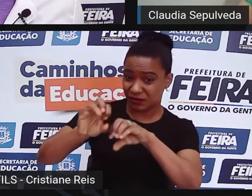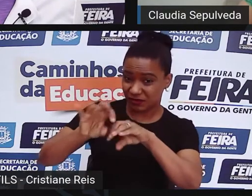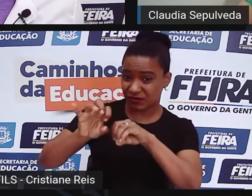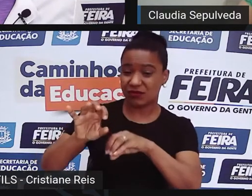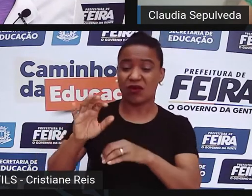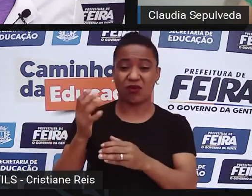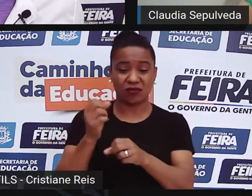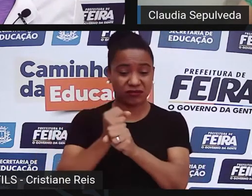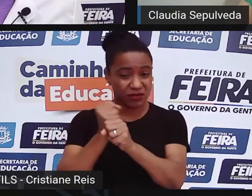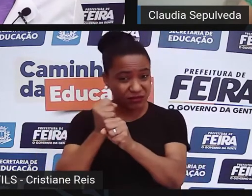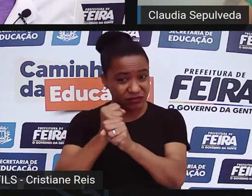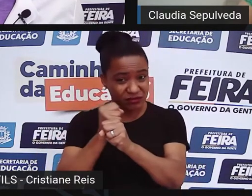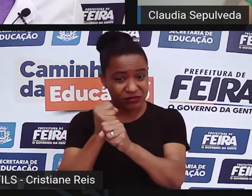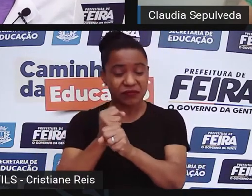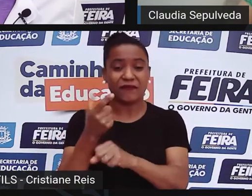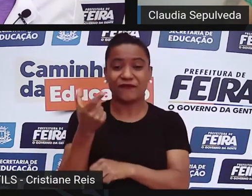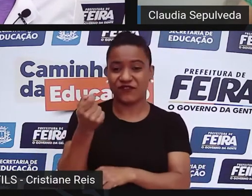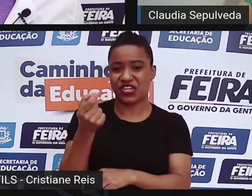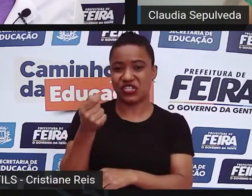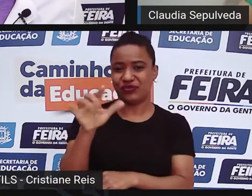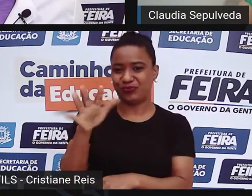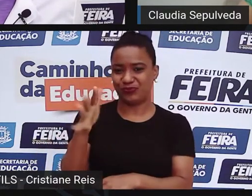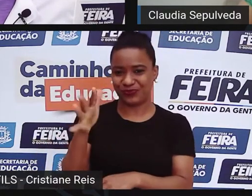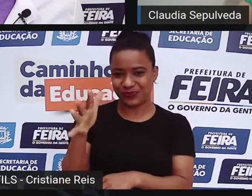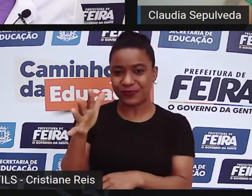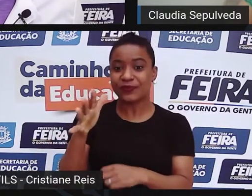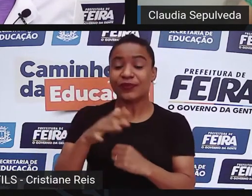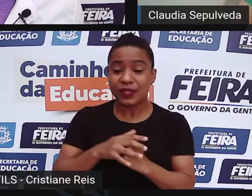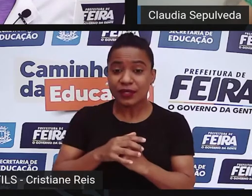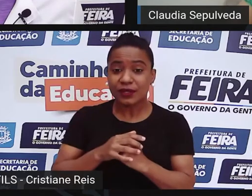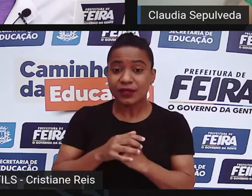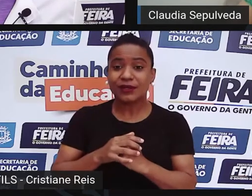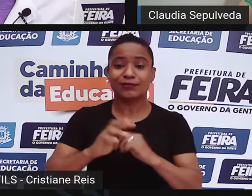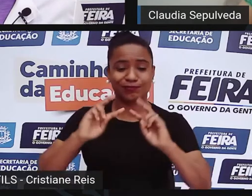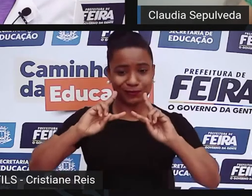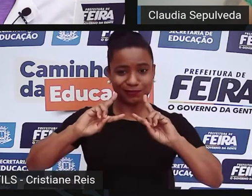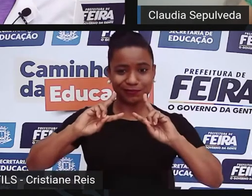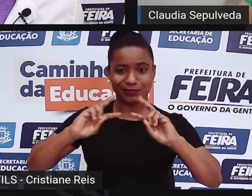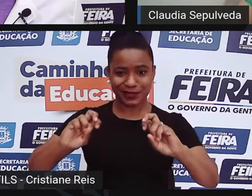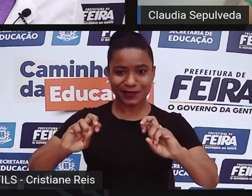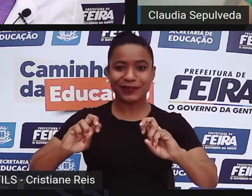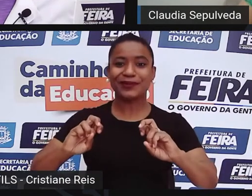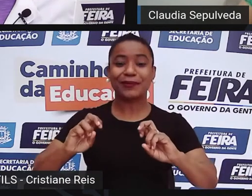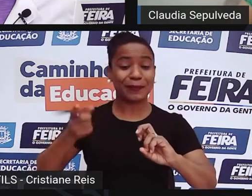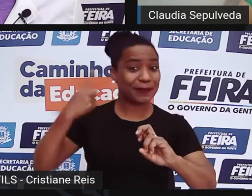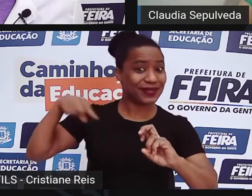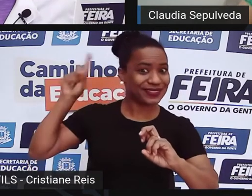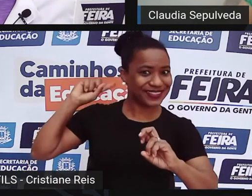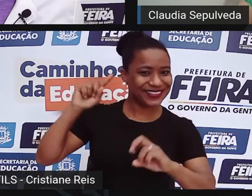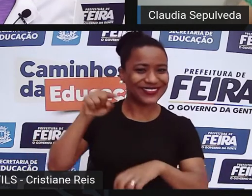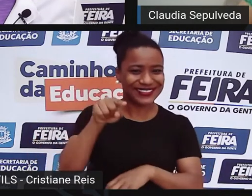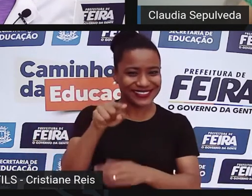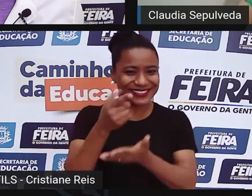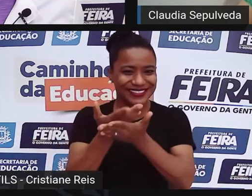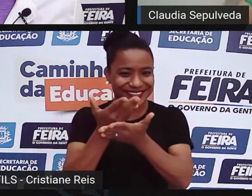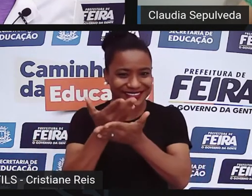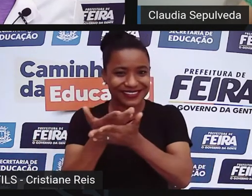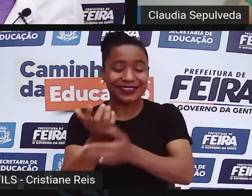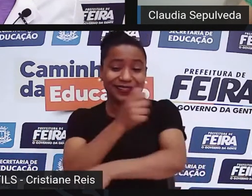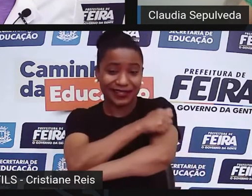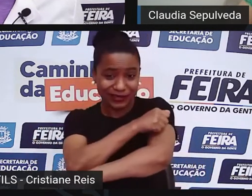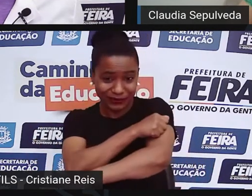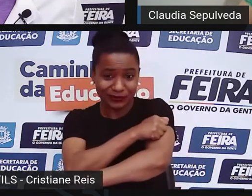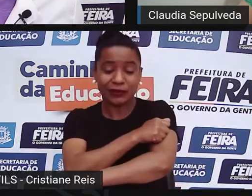anos, Felipe, e você deve ter percebido isso com o aluno de lá, que a UF investe muito em políticas